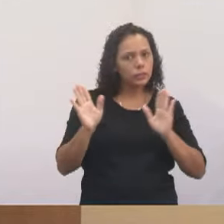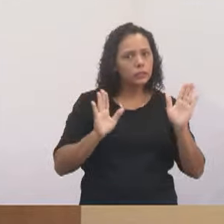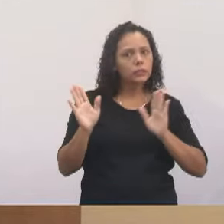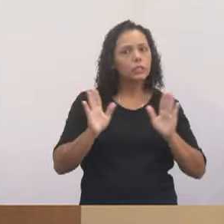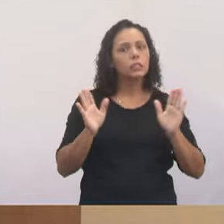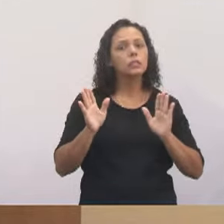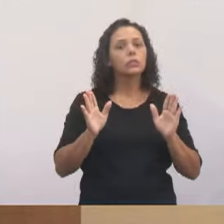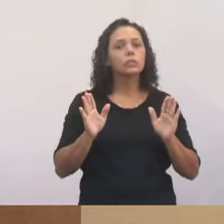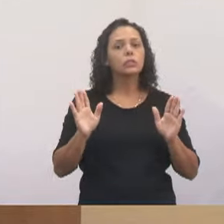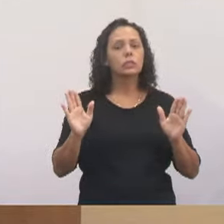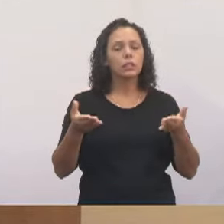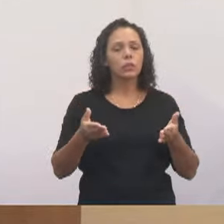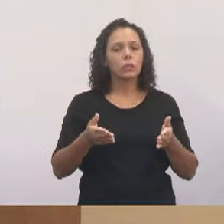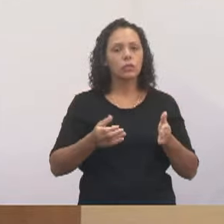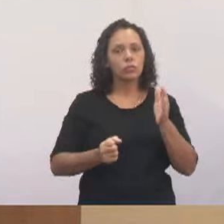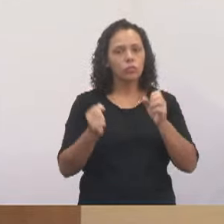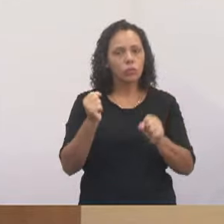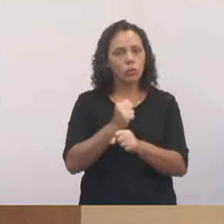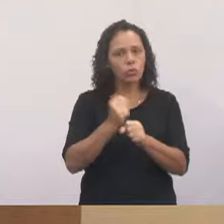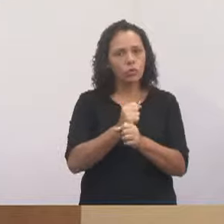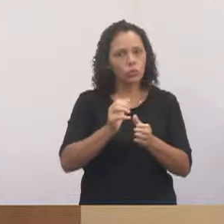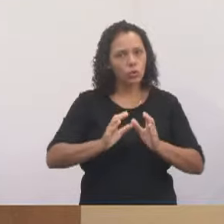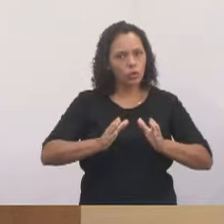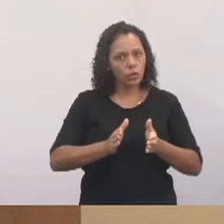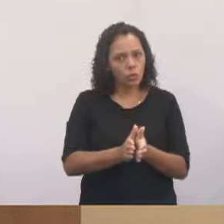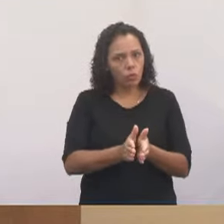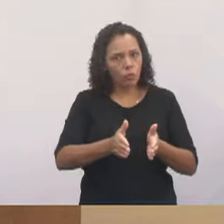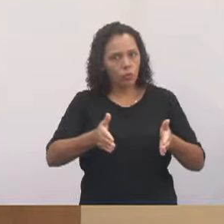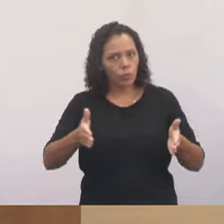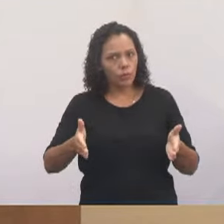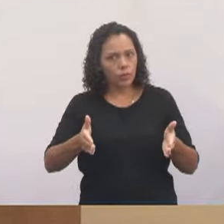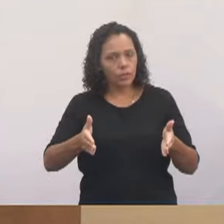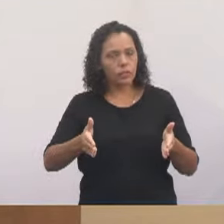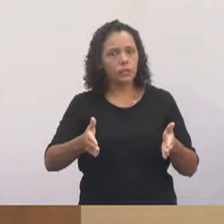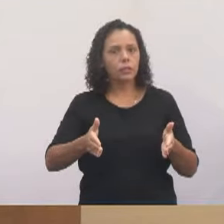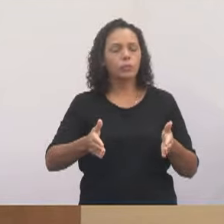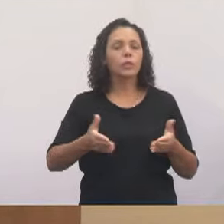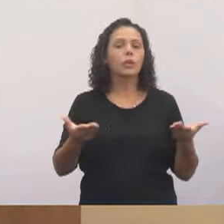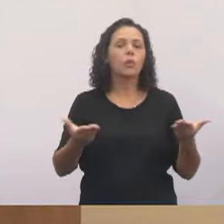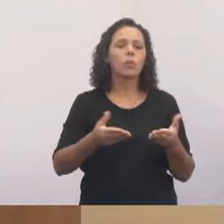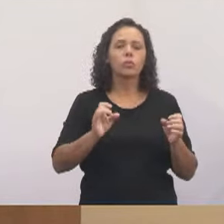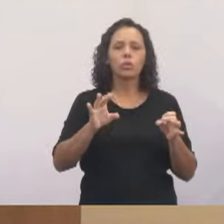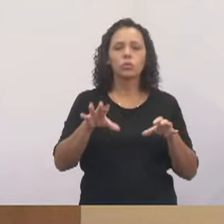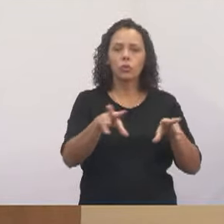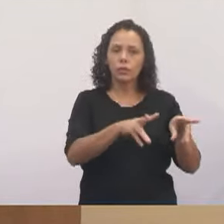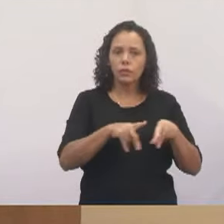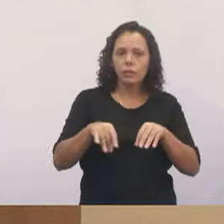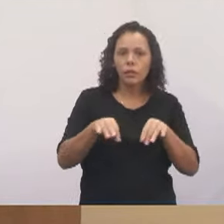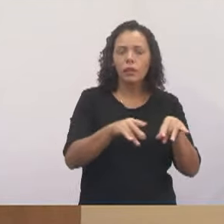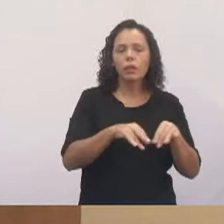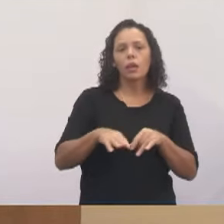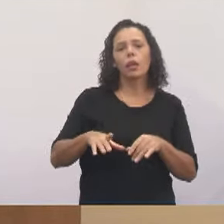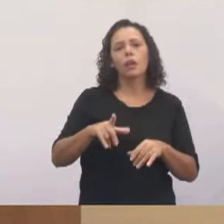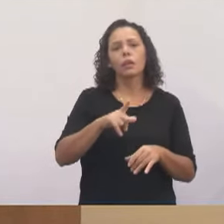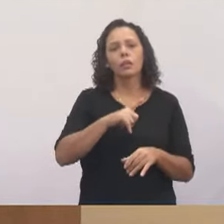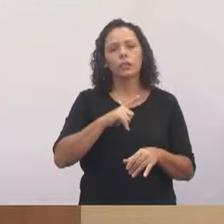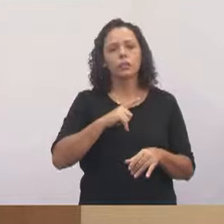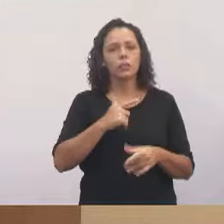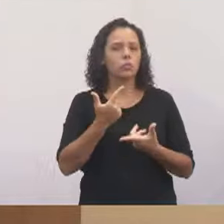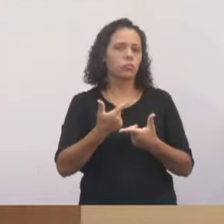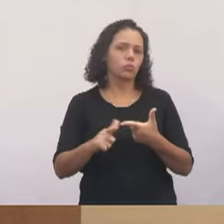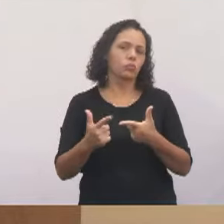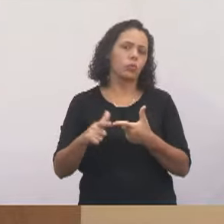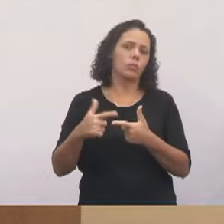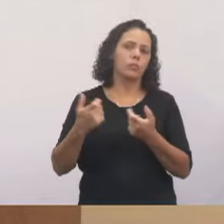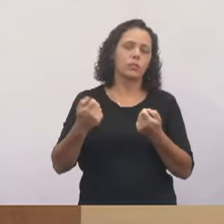vão fazer uma valeta de acordo ali, porque hoje ela é só uma valeta de terra, onde tem algumas questões que precisam